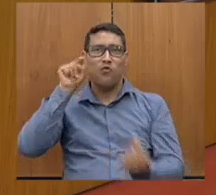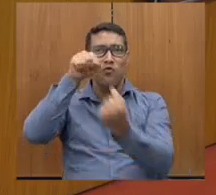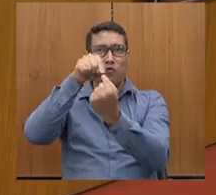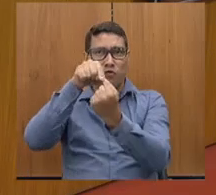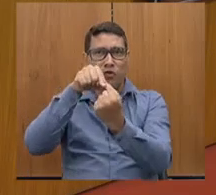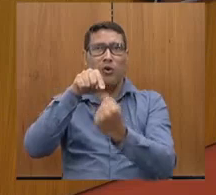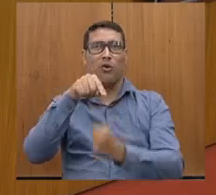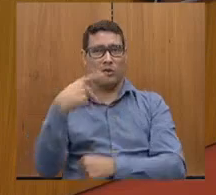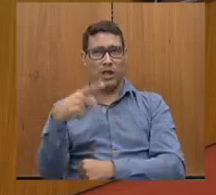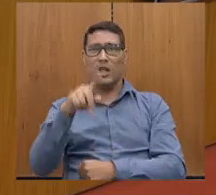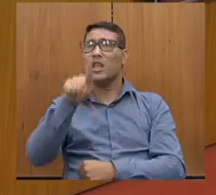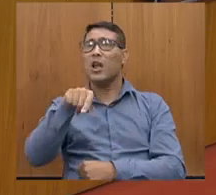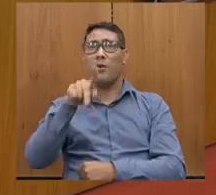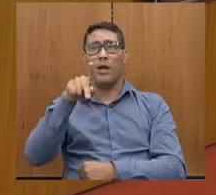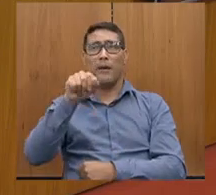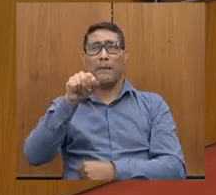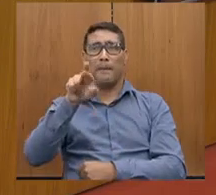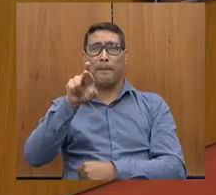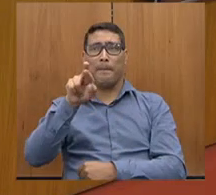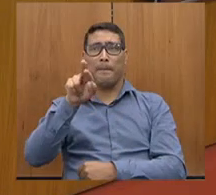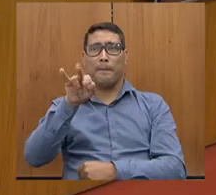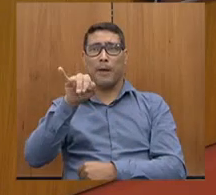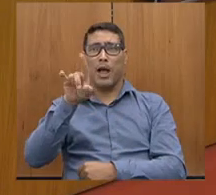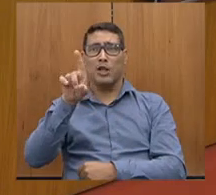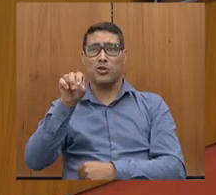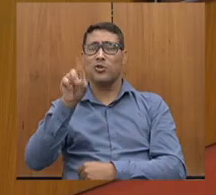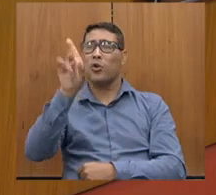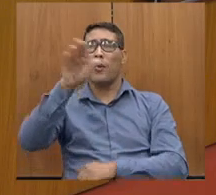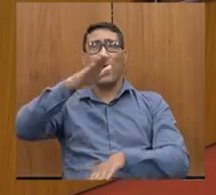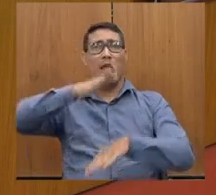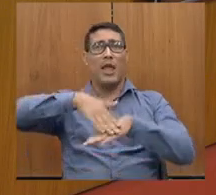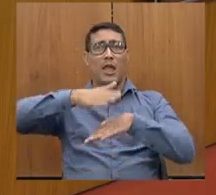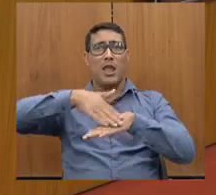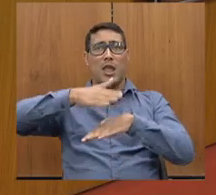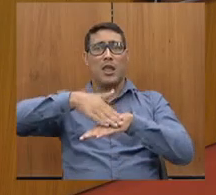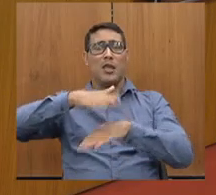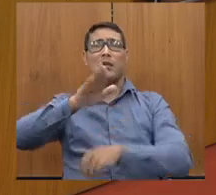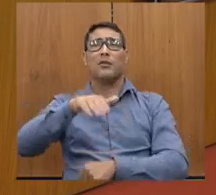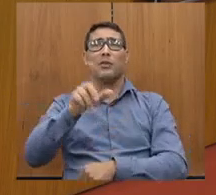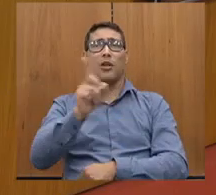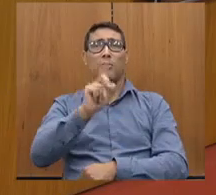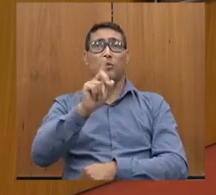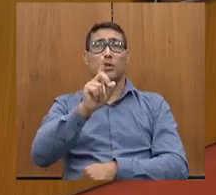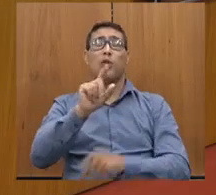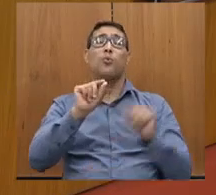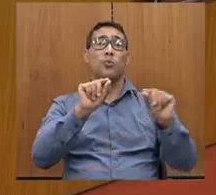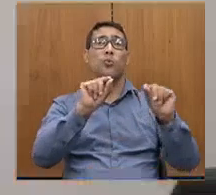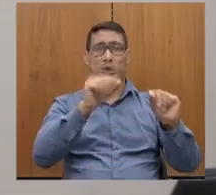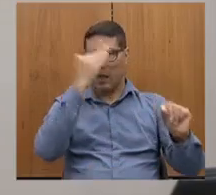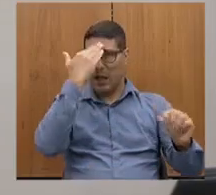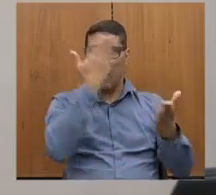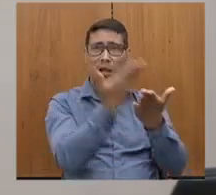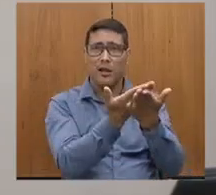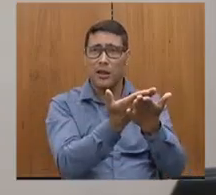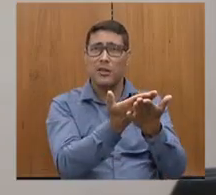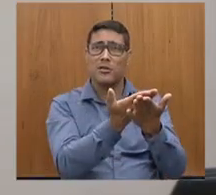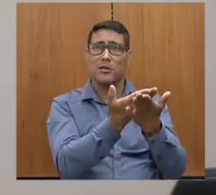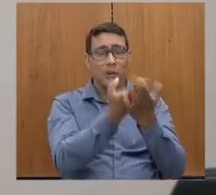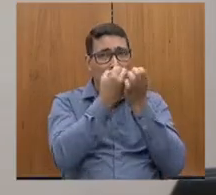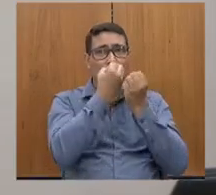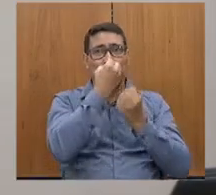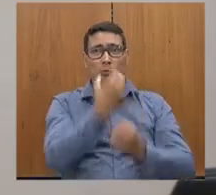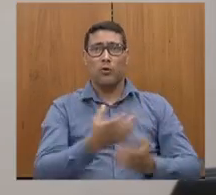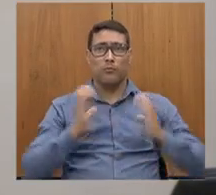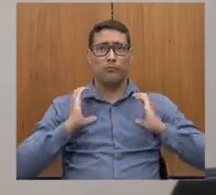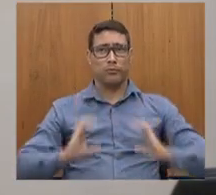partido, não é a ideologia, é o que é bom, o que ele acredita para o cidadão, para